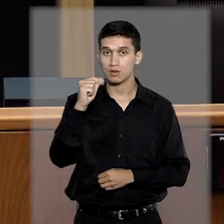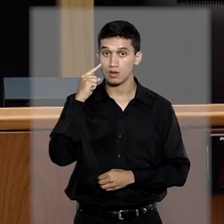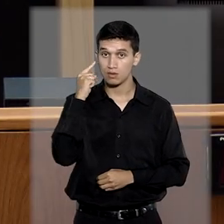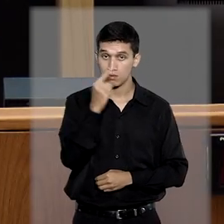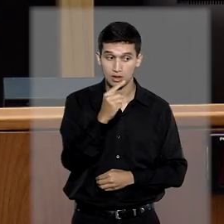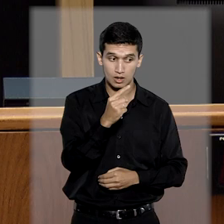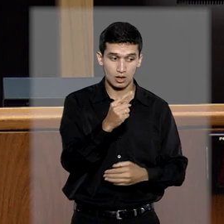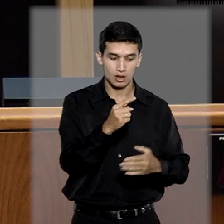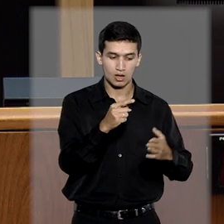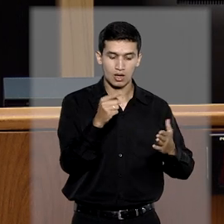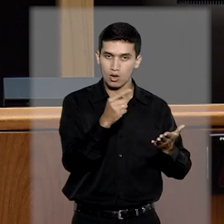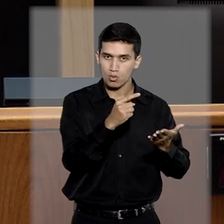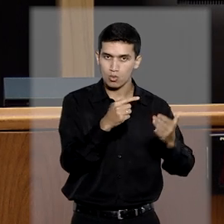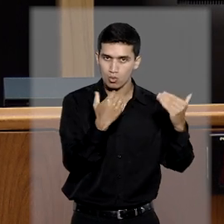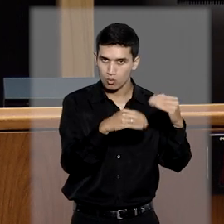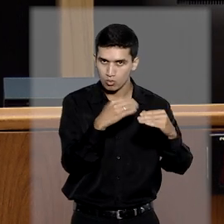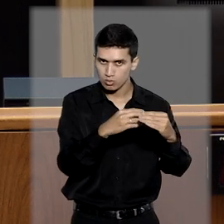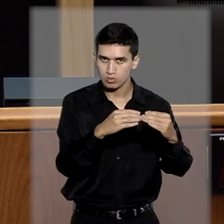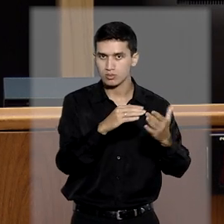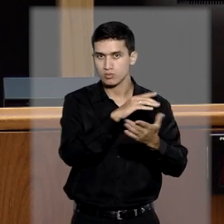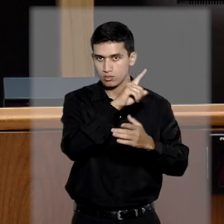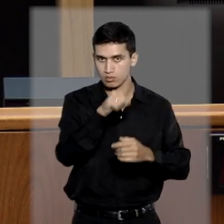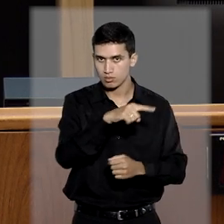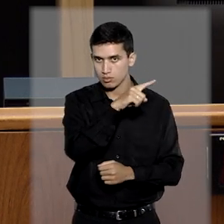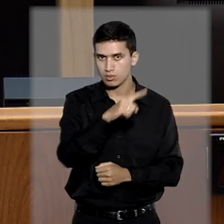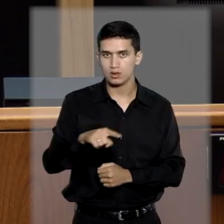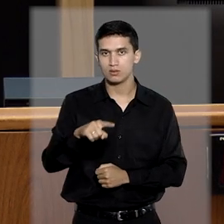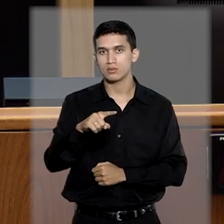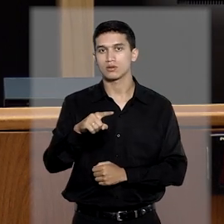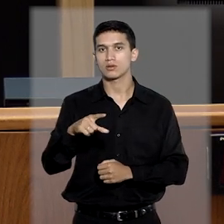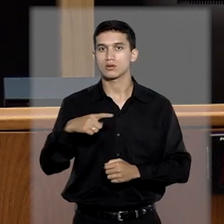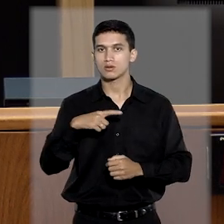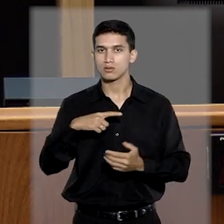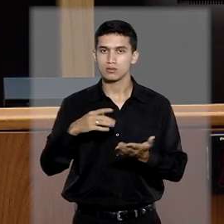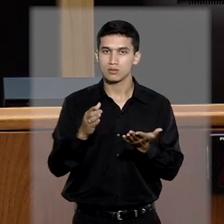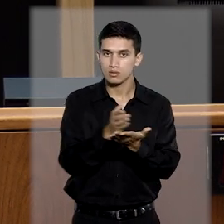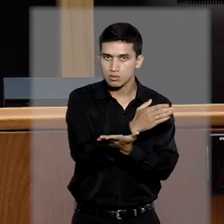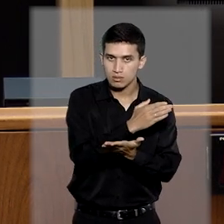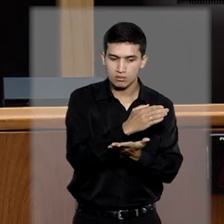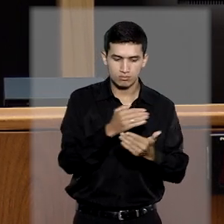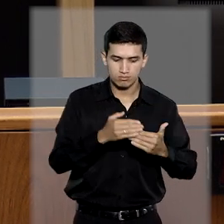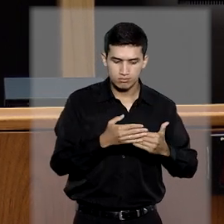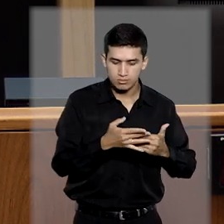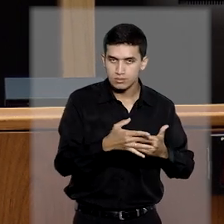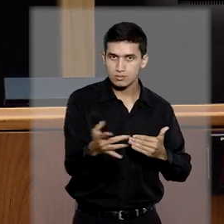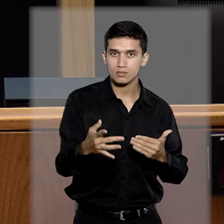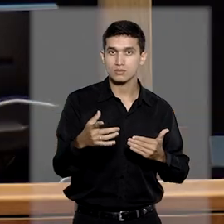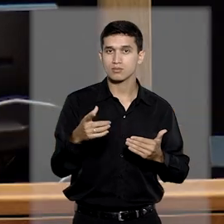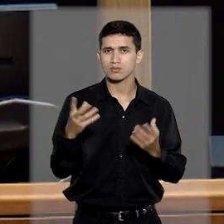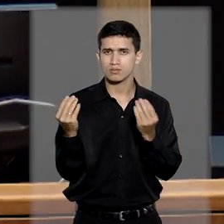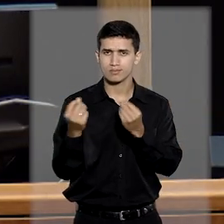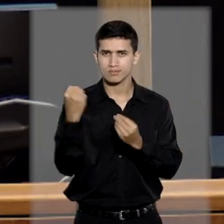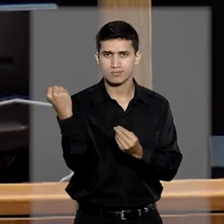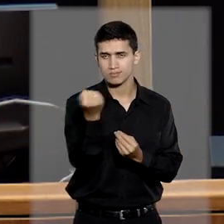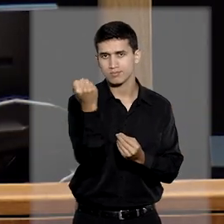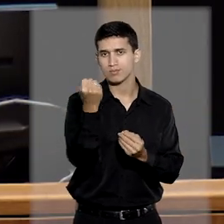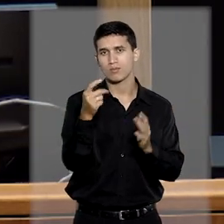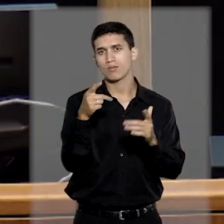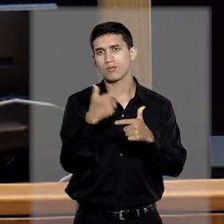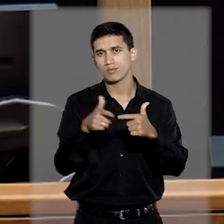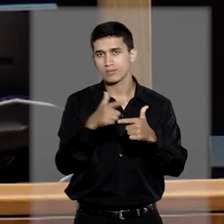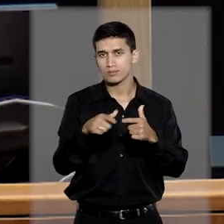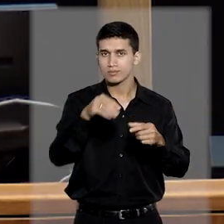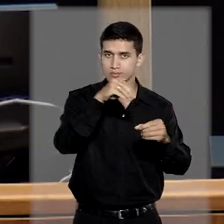ministra, a suspensão de um concurso público com mais de 40 mil candidatos inscritos, às vésperas do seu início, traria graves